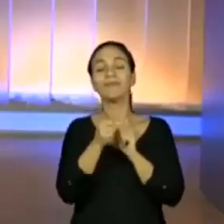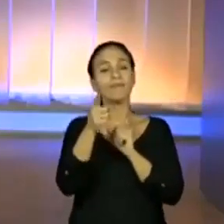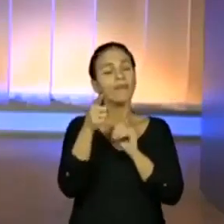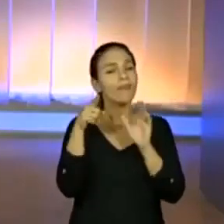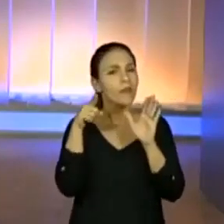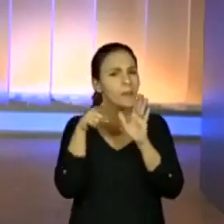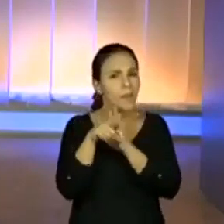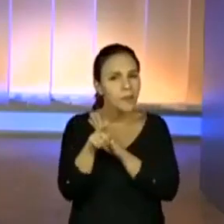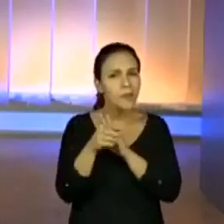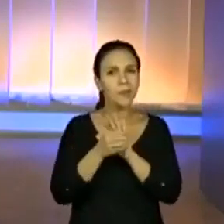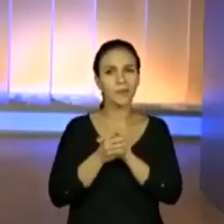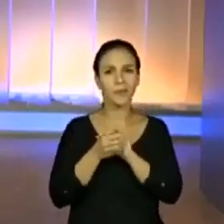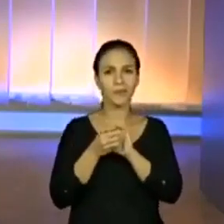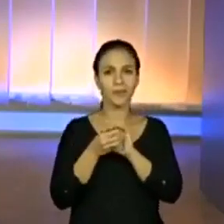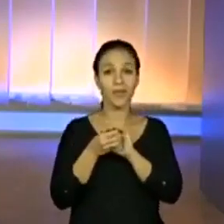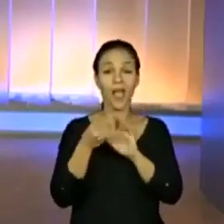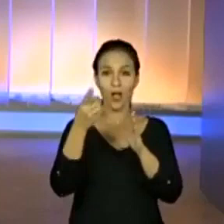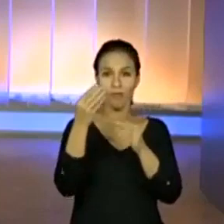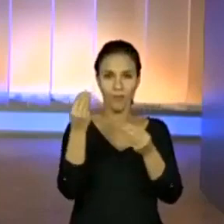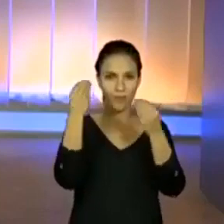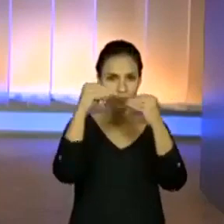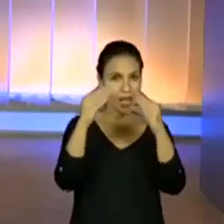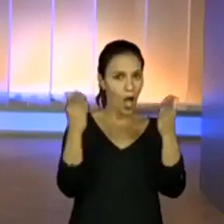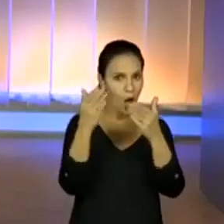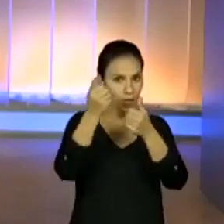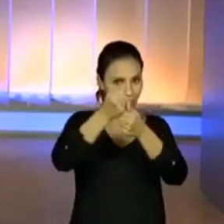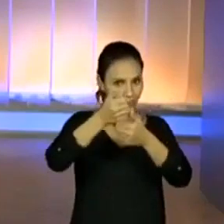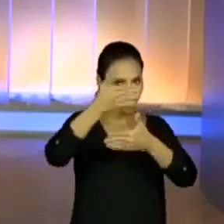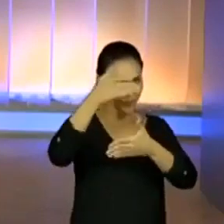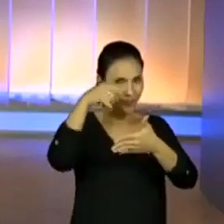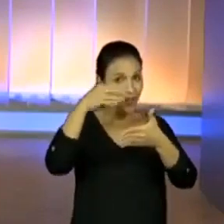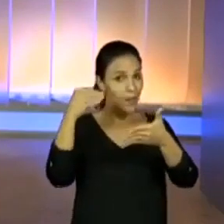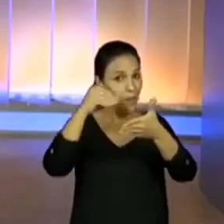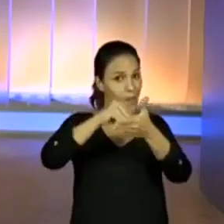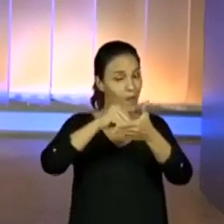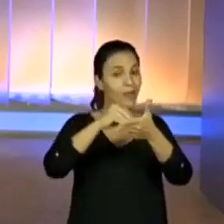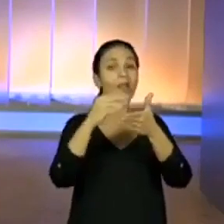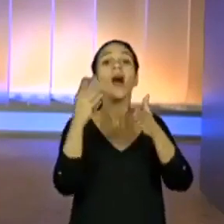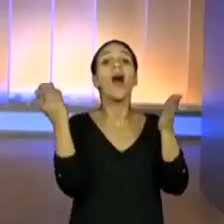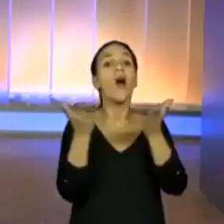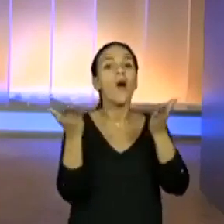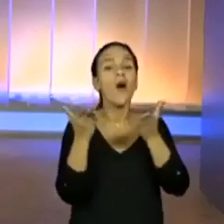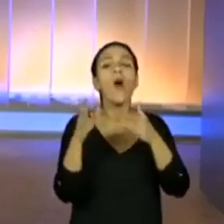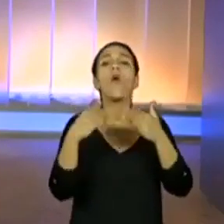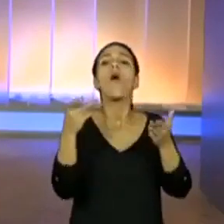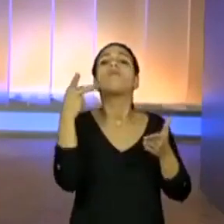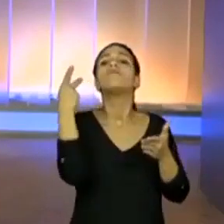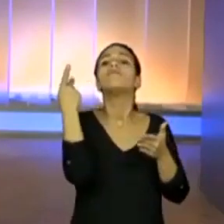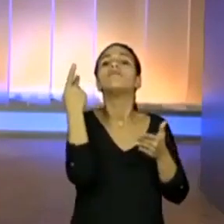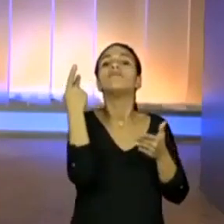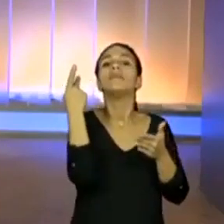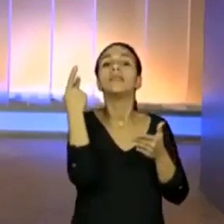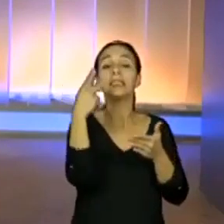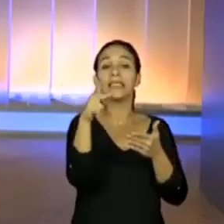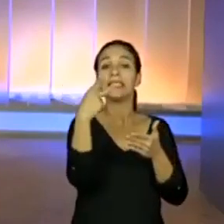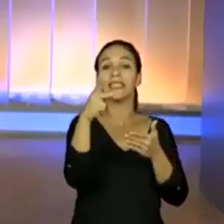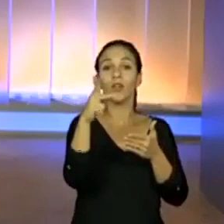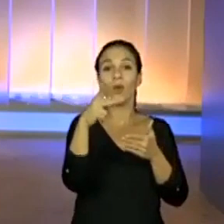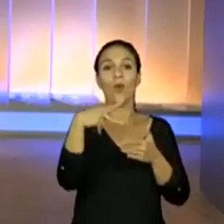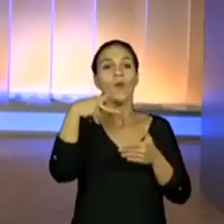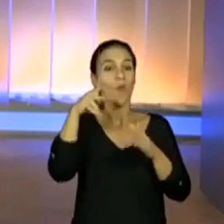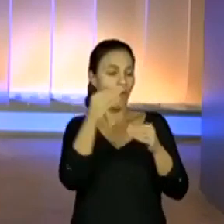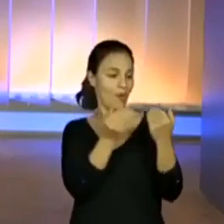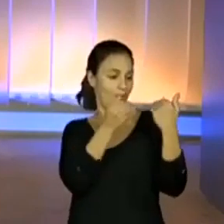E você vai colocar no chat agora, ou pedir para o responsável colocar, qual é a origem do seu responsável?